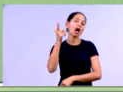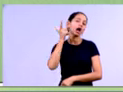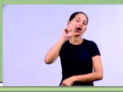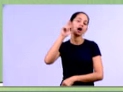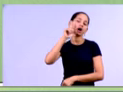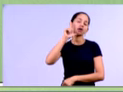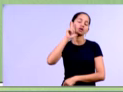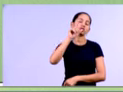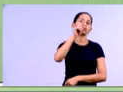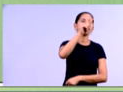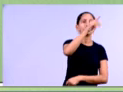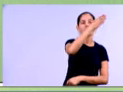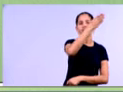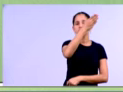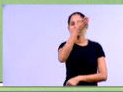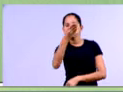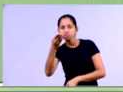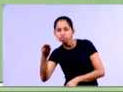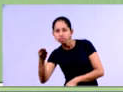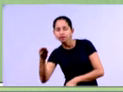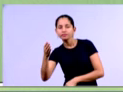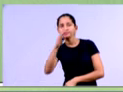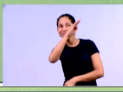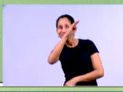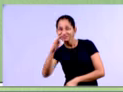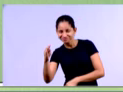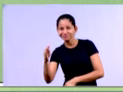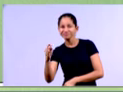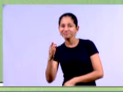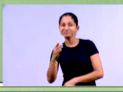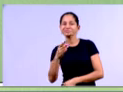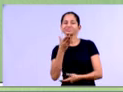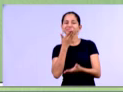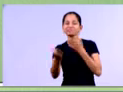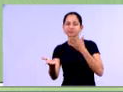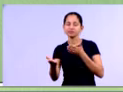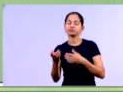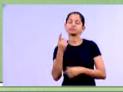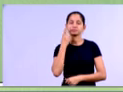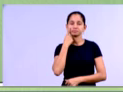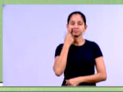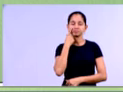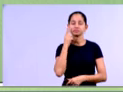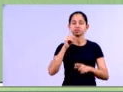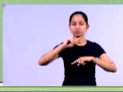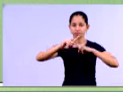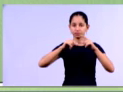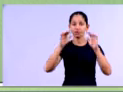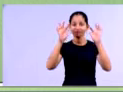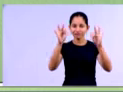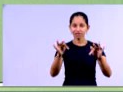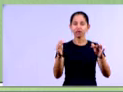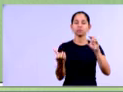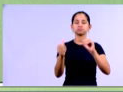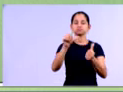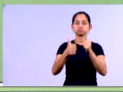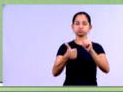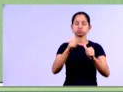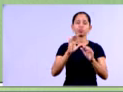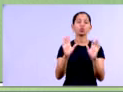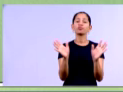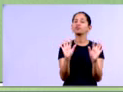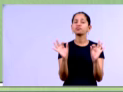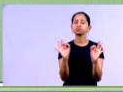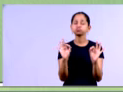né, de 2013 e 2012. Em seguida, faço também a análise da conta. Então, a análise horizontal, gente, ela não vai cuidar